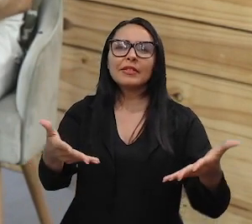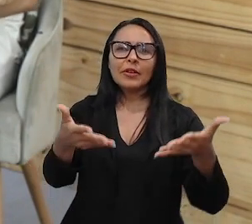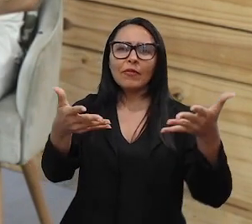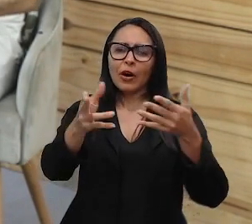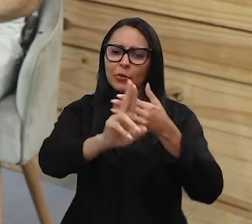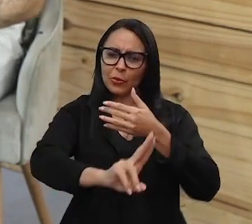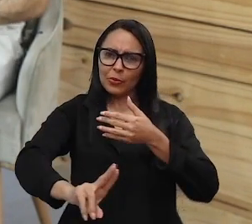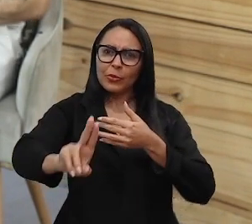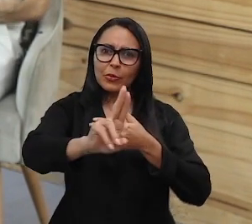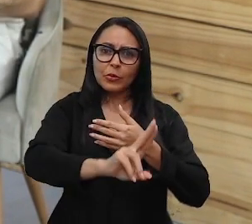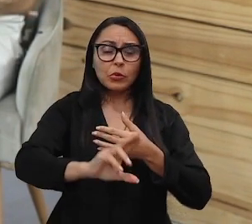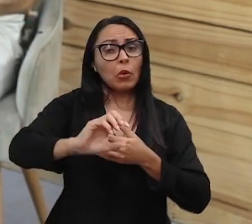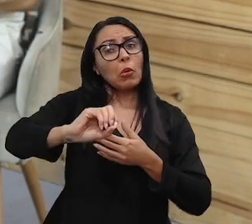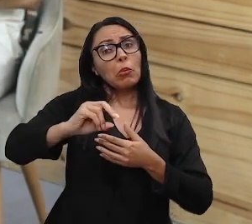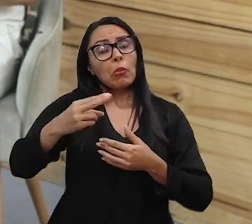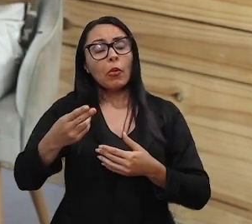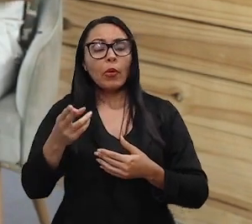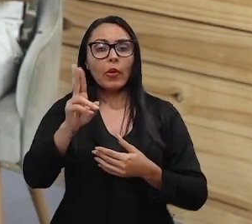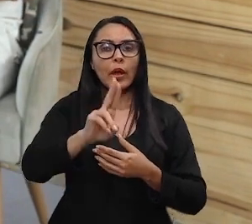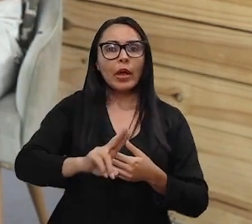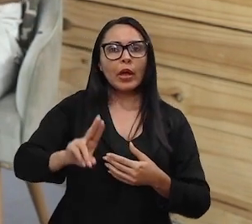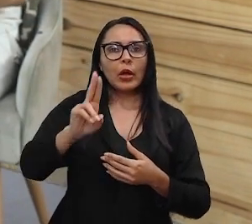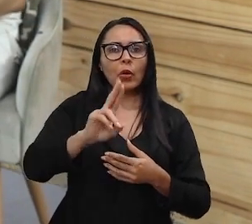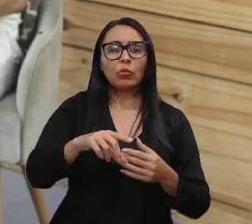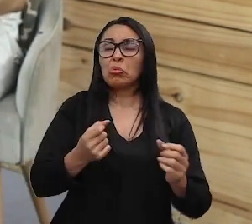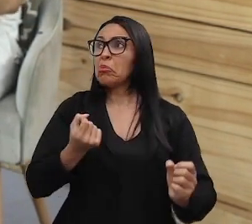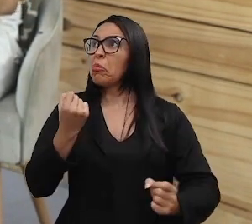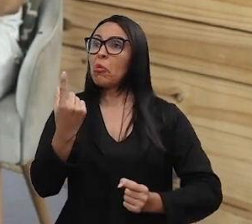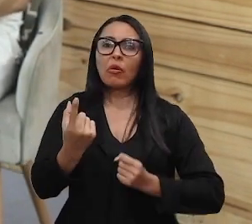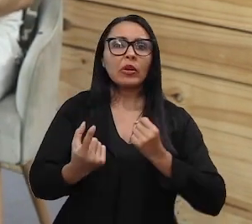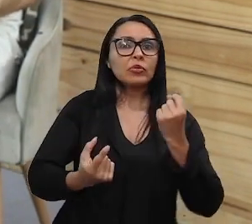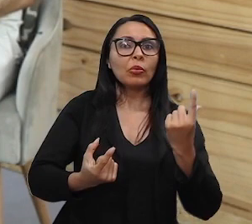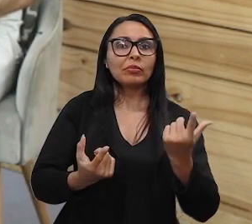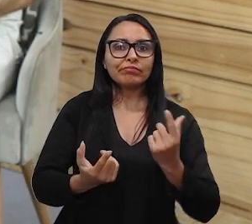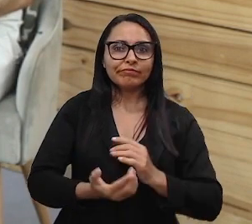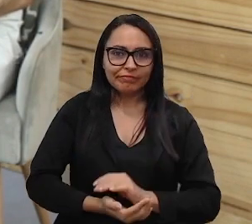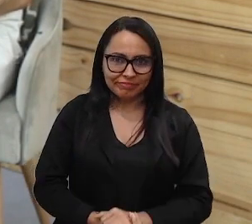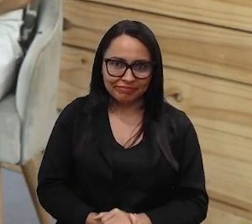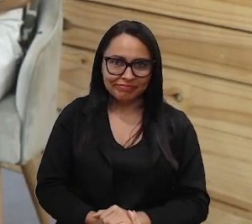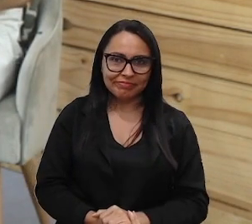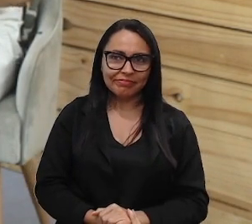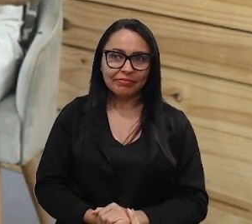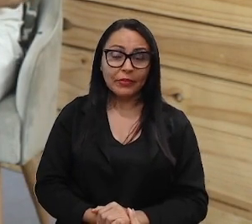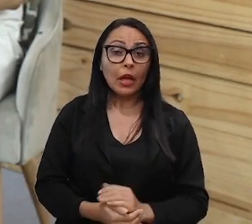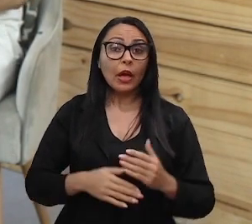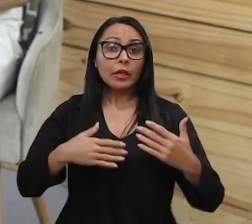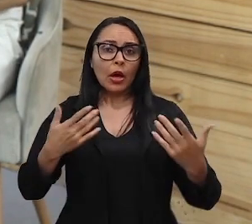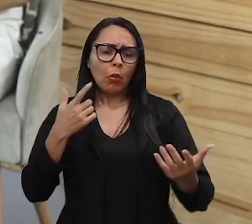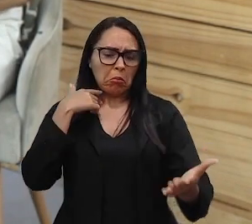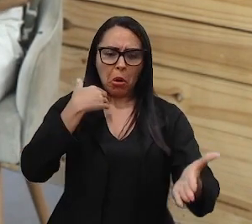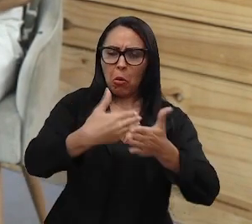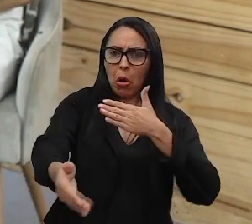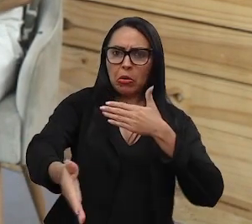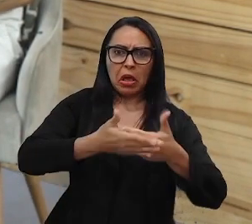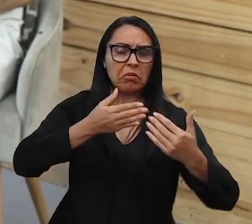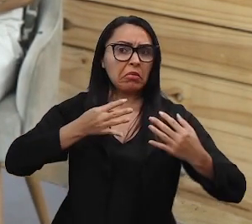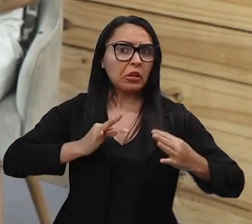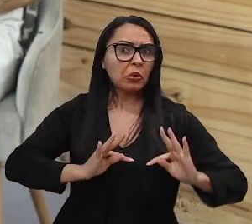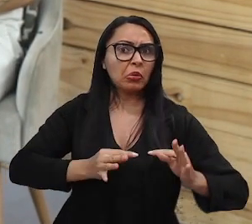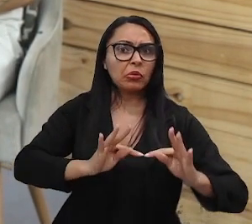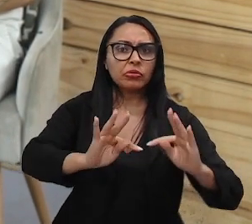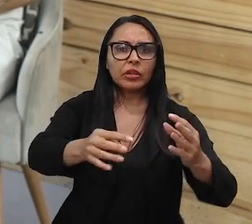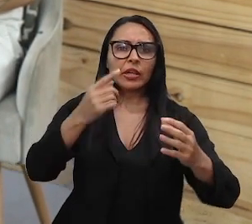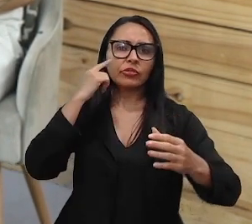uso ou é um uso assim ainda muito remoto, incipiente? Olha, qualquer tecnologia que a gente está